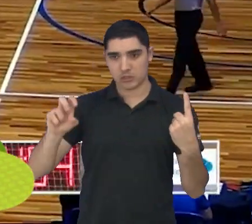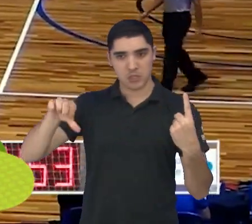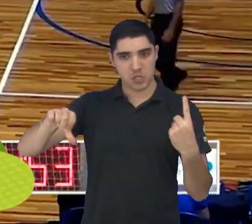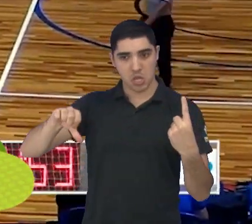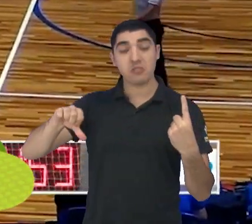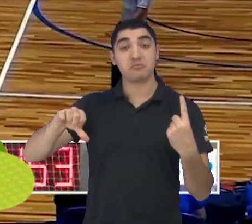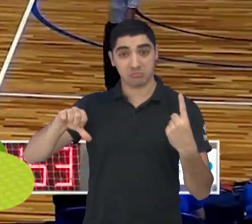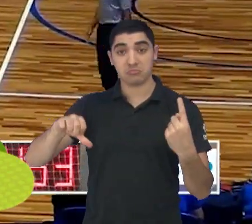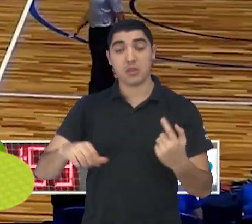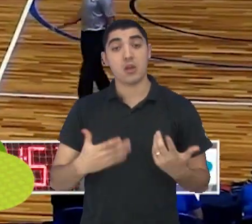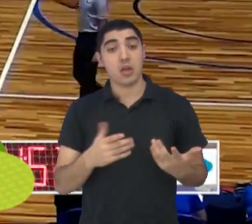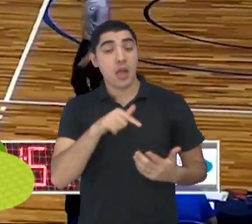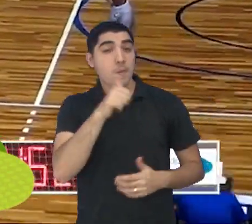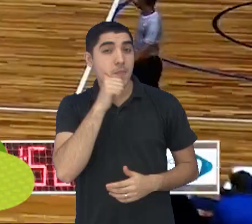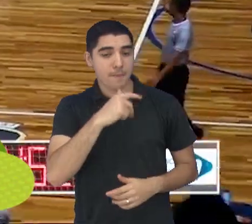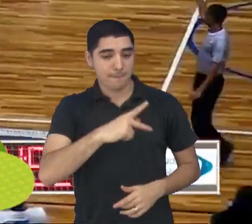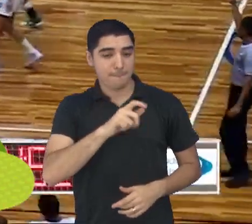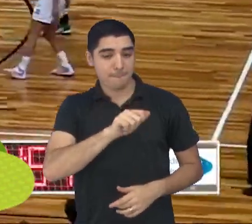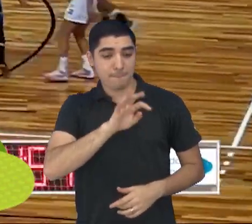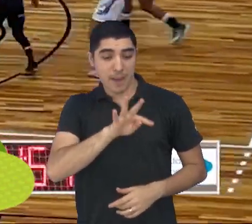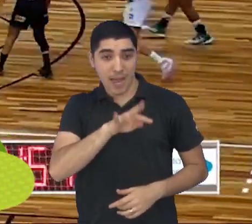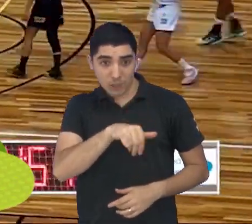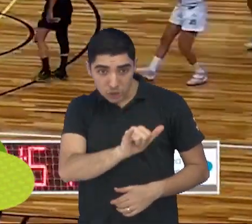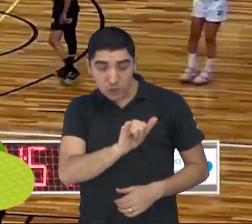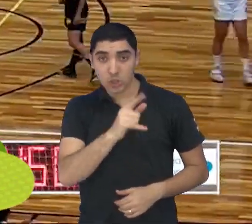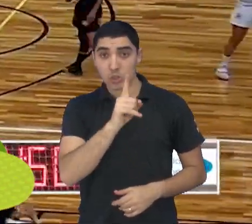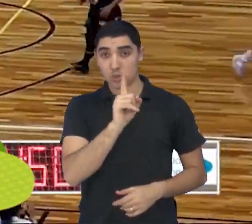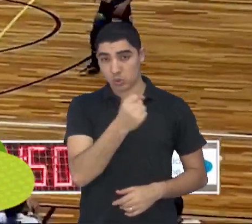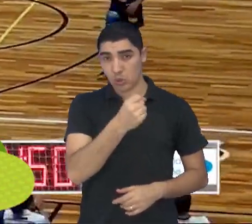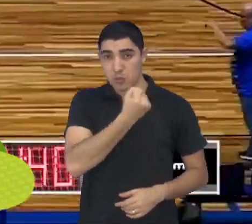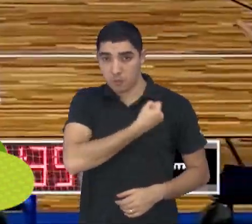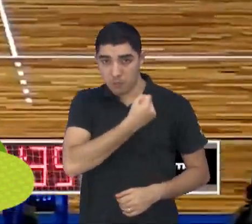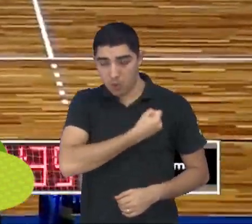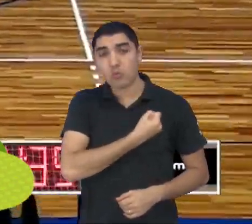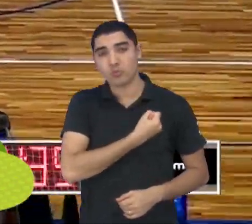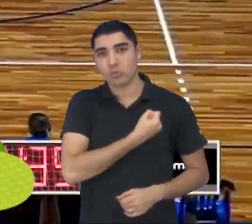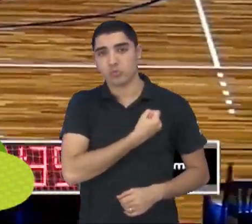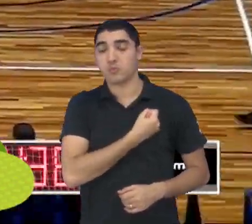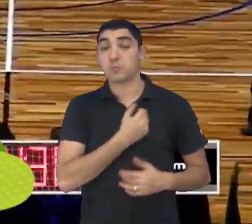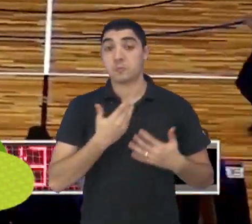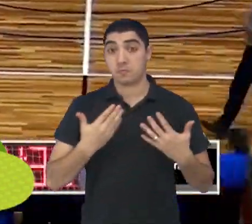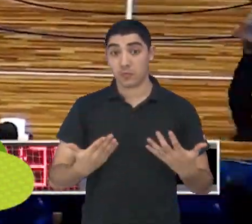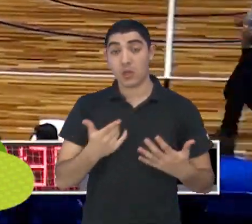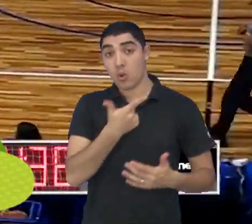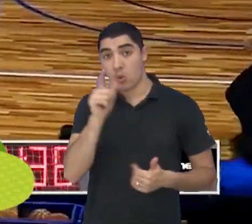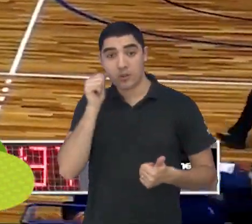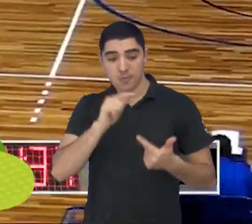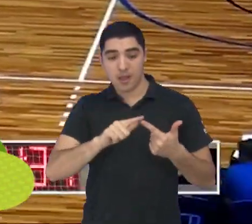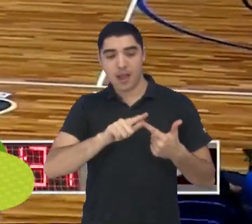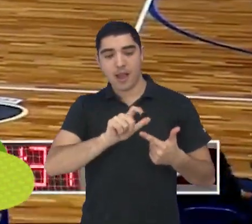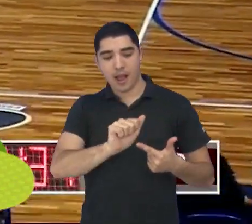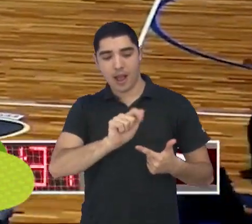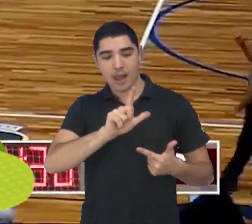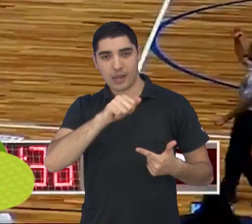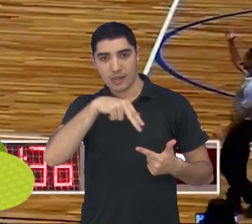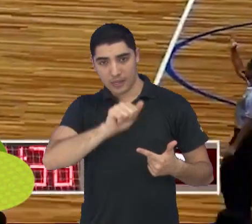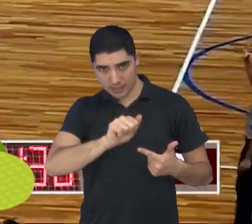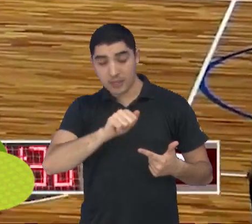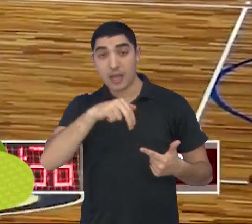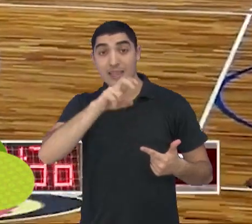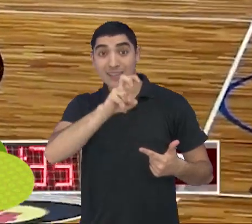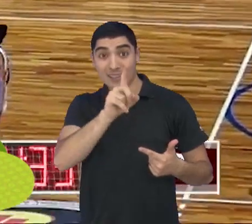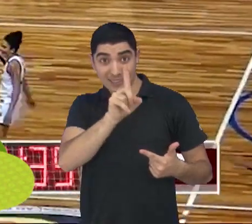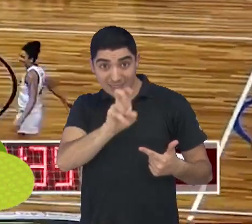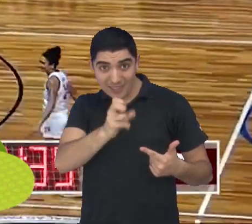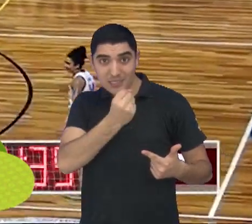principais destaques a Alapate, com 18 pontos, 5 rebotes e 8 assistências. Seguido pela Alana, 15 pontos, 8 rebotes e